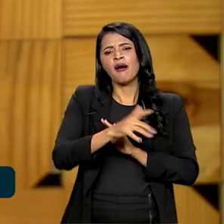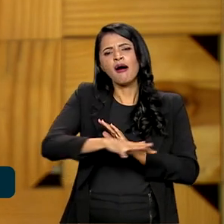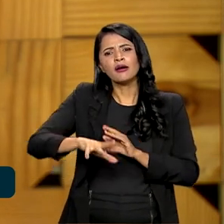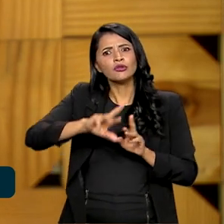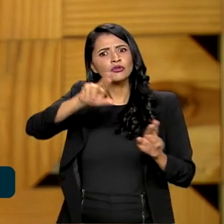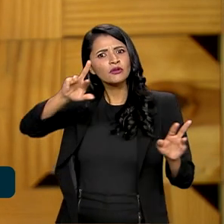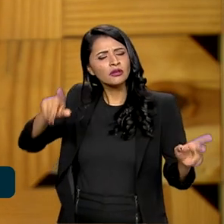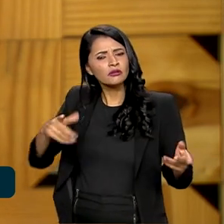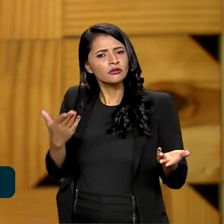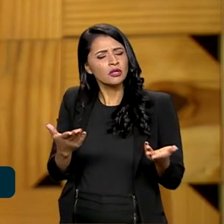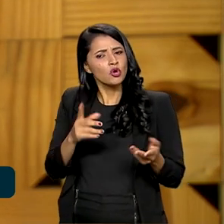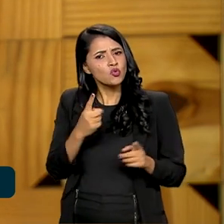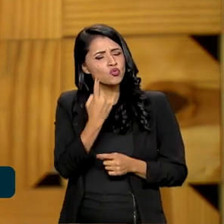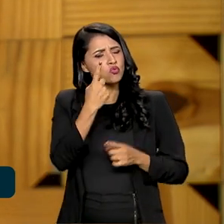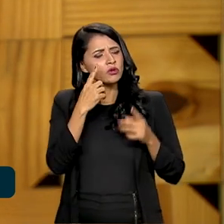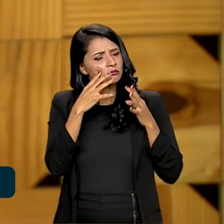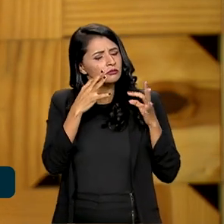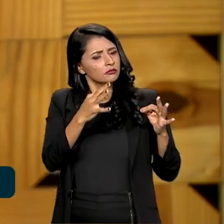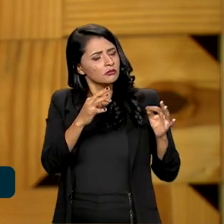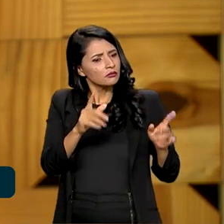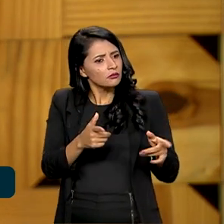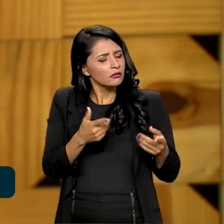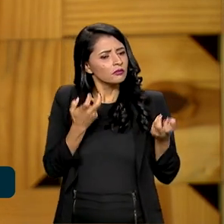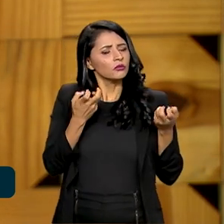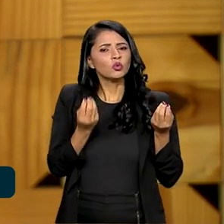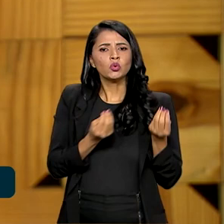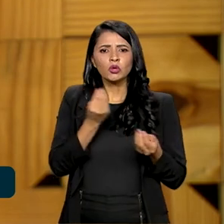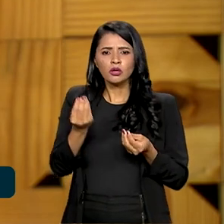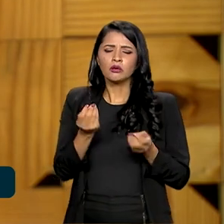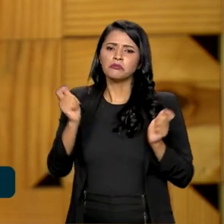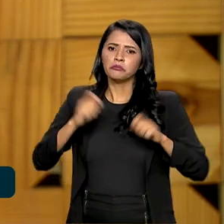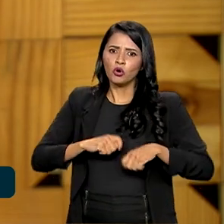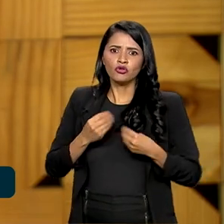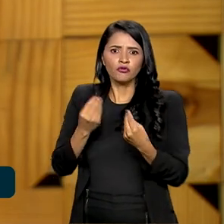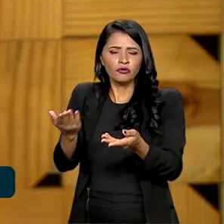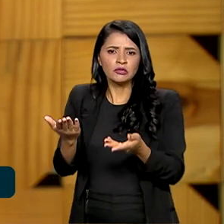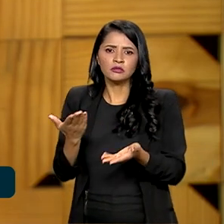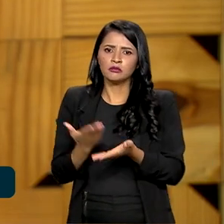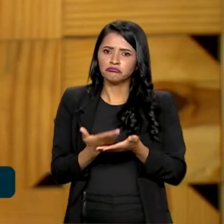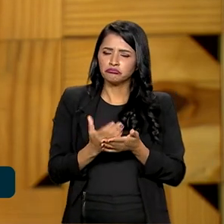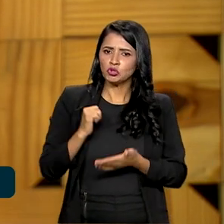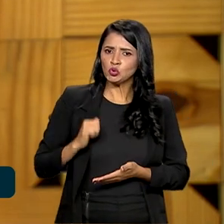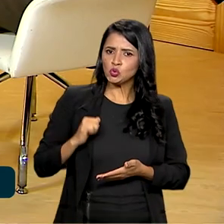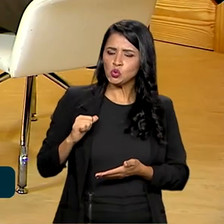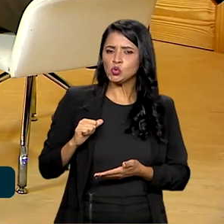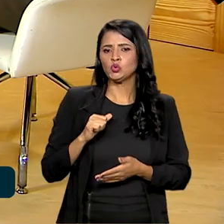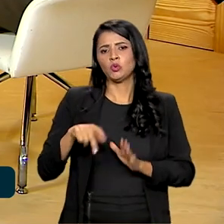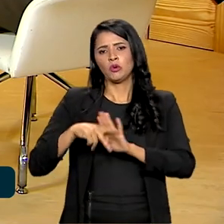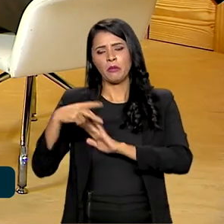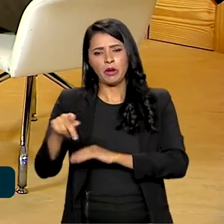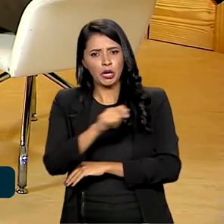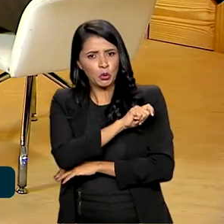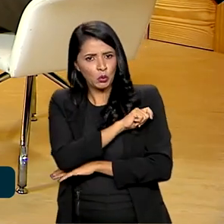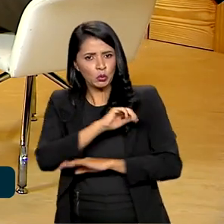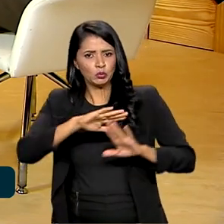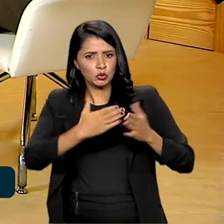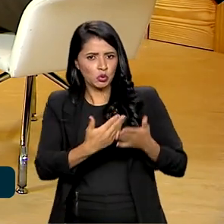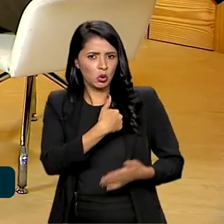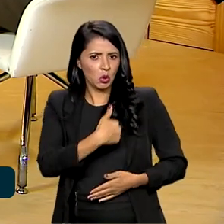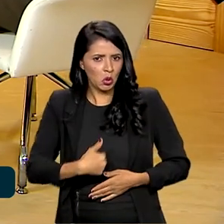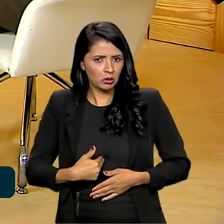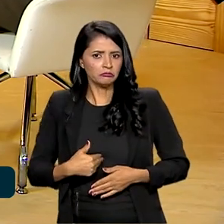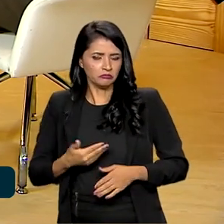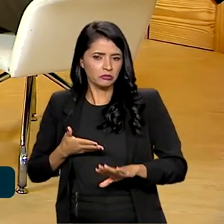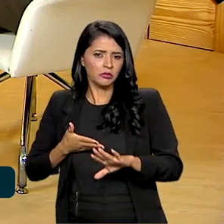atenção, que é a possibilidade e a previsão de se oferecer bolsas de estudos para alunos de escolas públicas que façam